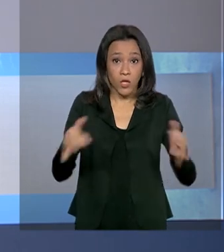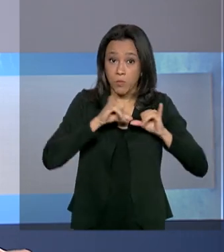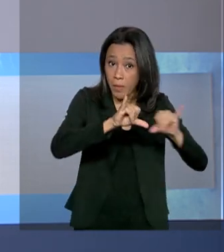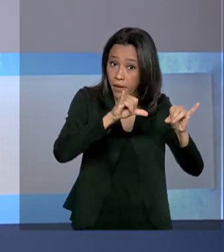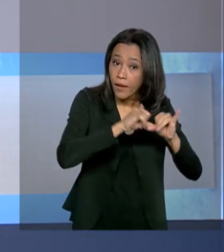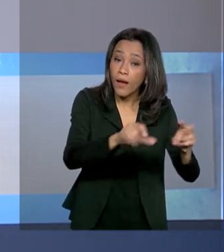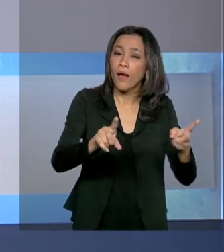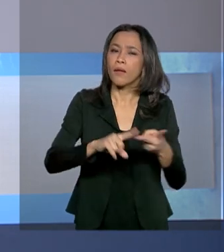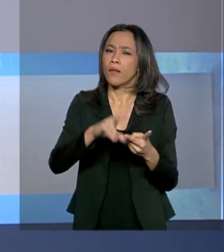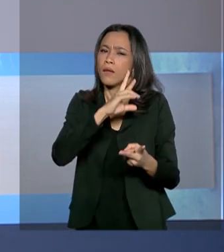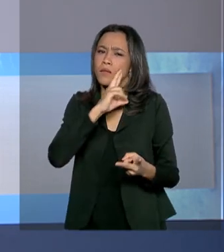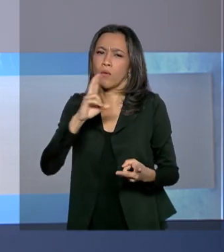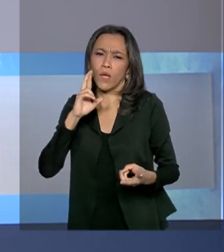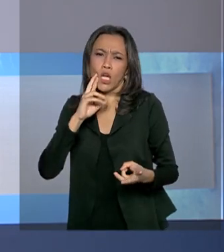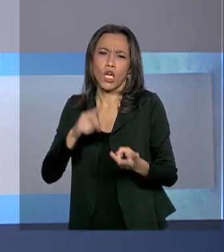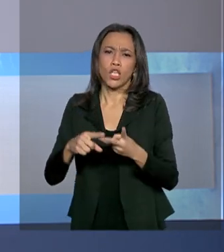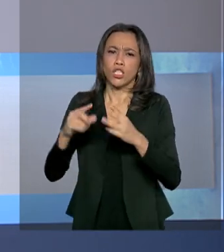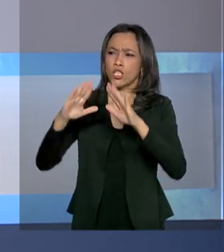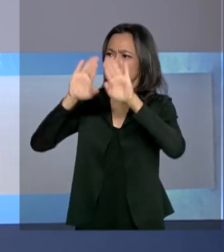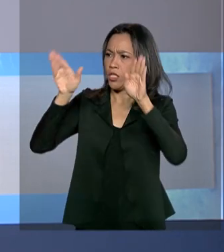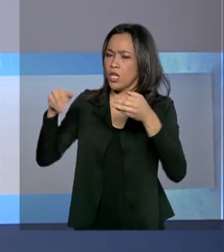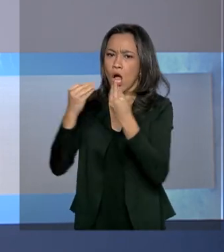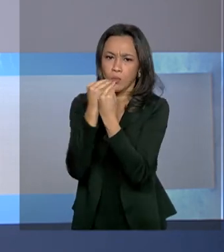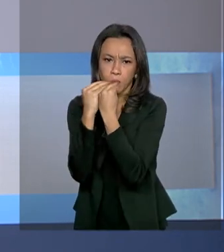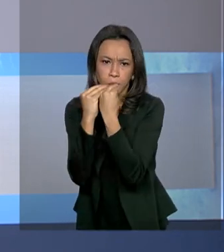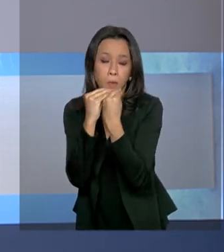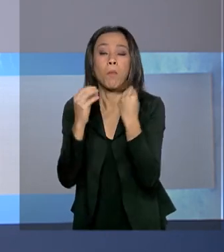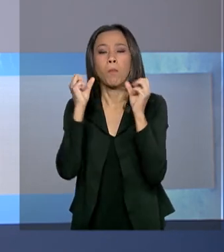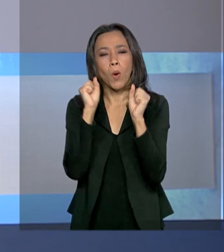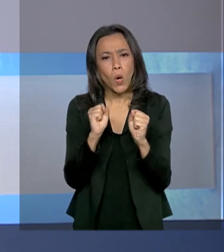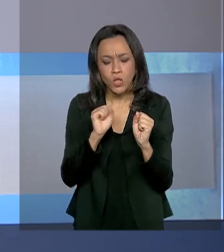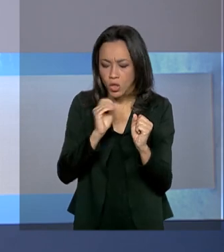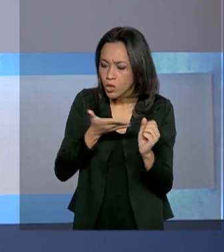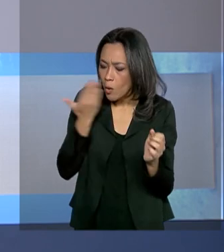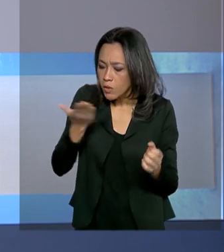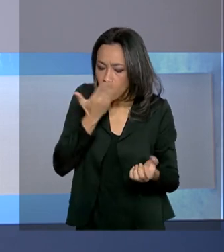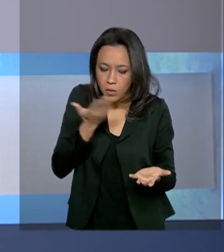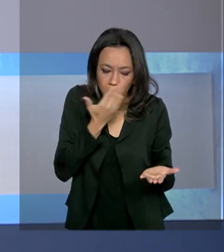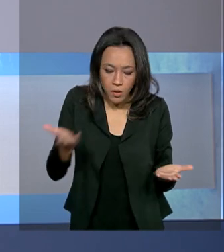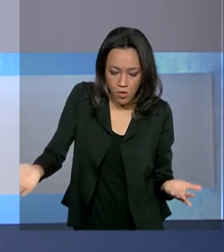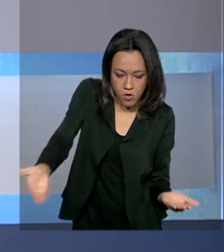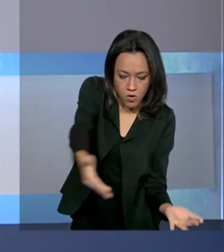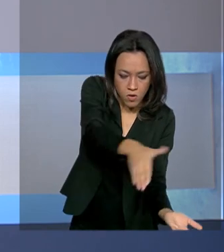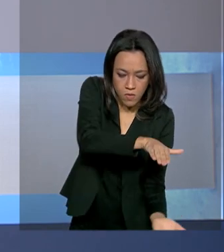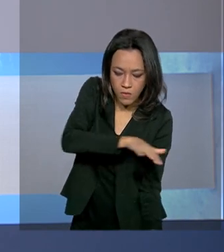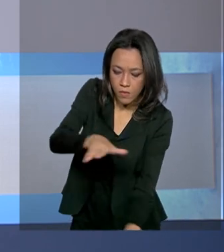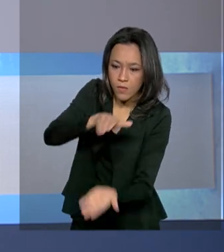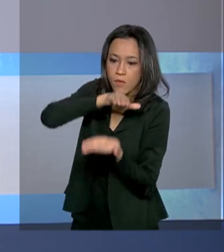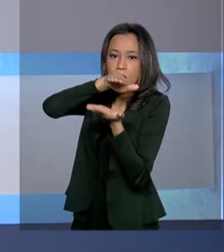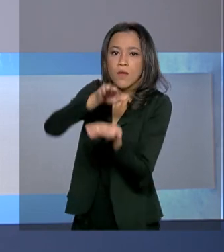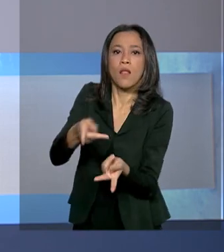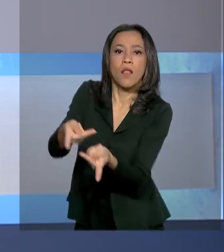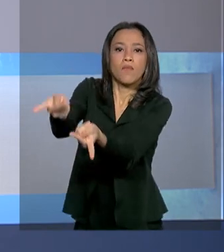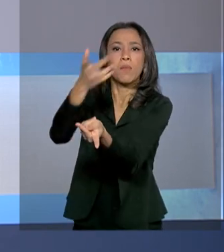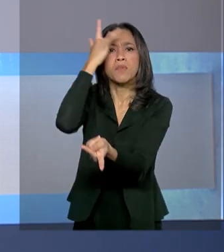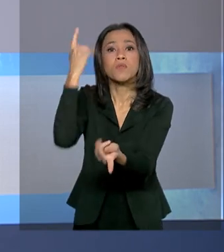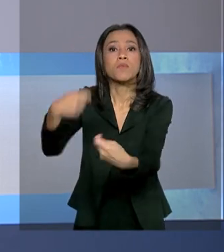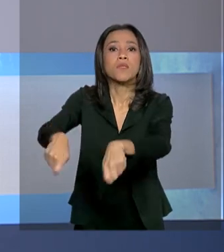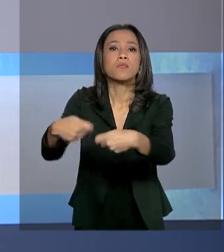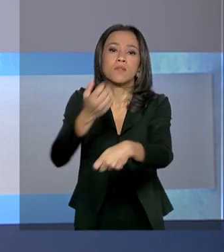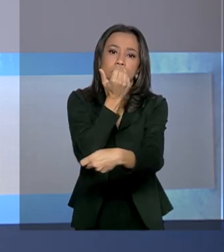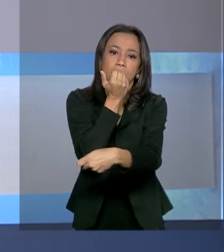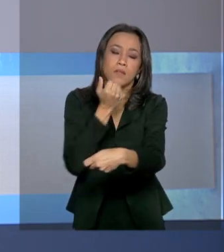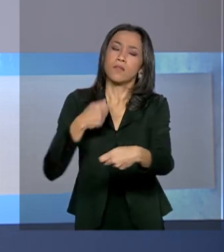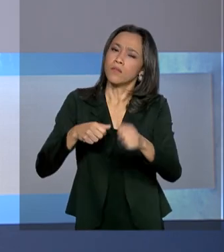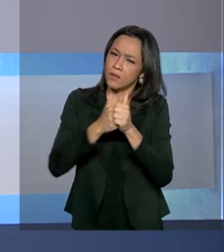supermercados, restaurantes e lanchonetes, por exemplo, podem destinar os produtos excedentes para as pessoas que mais precisam, seguindo as